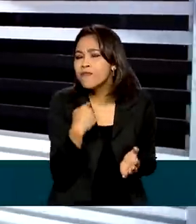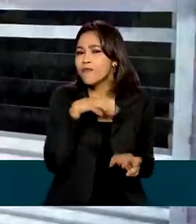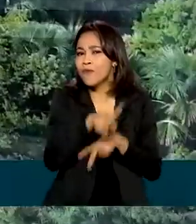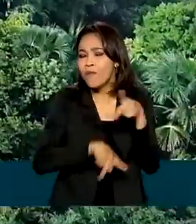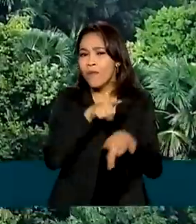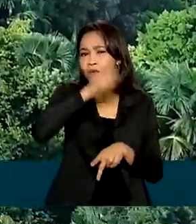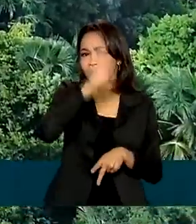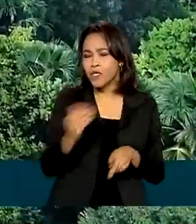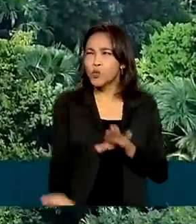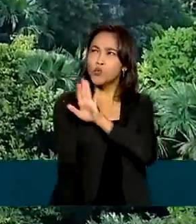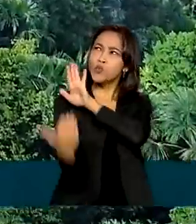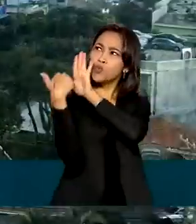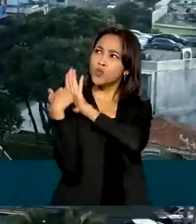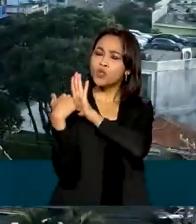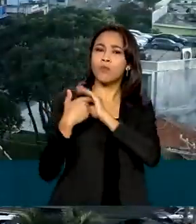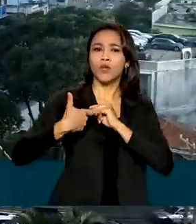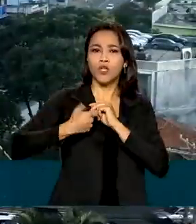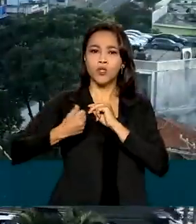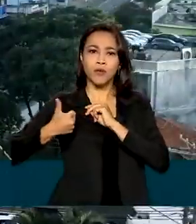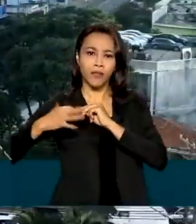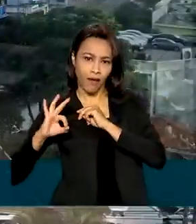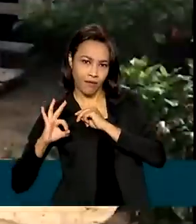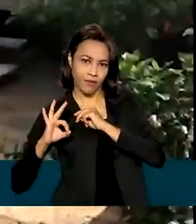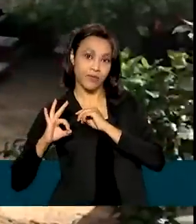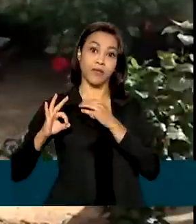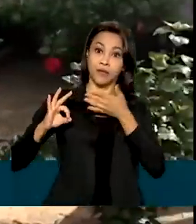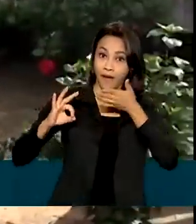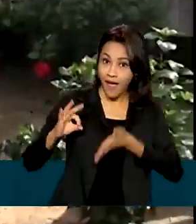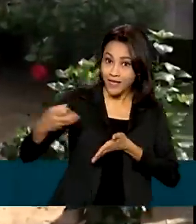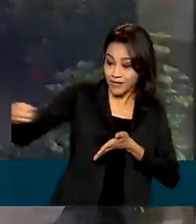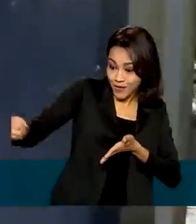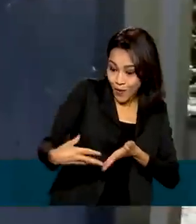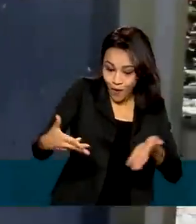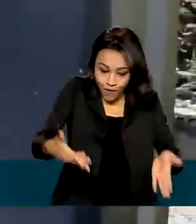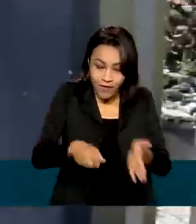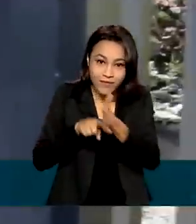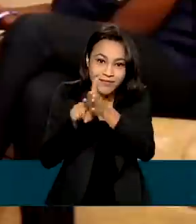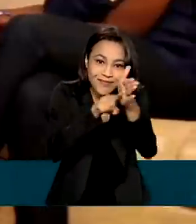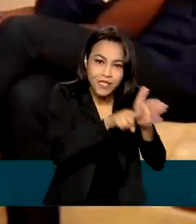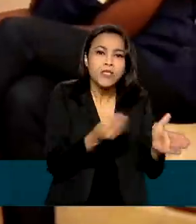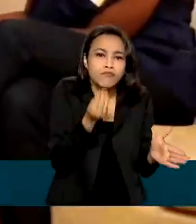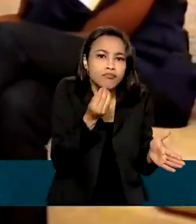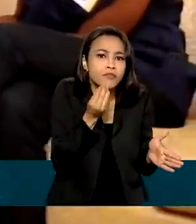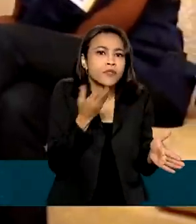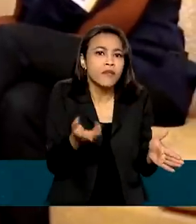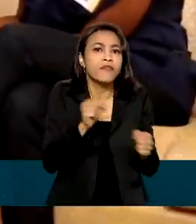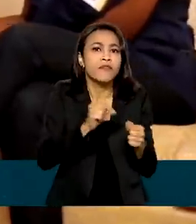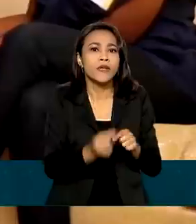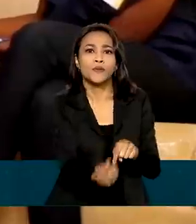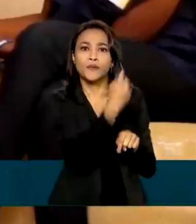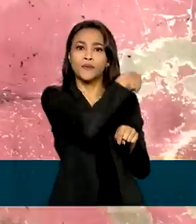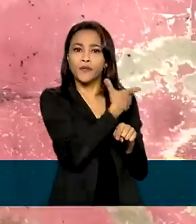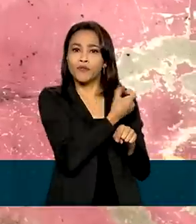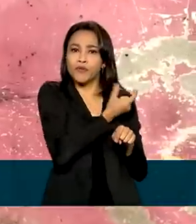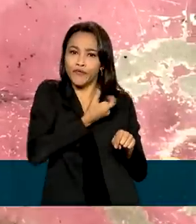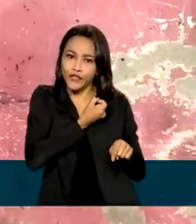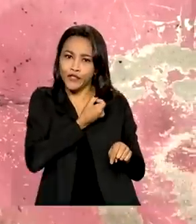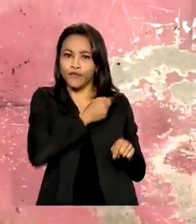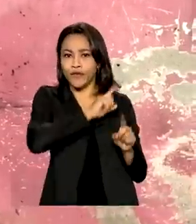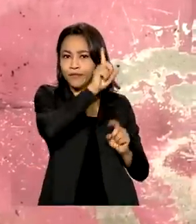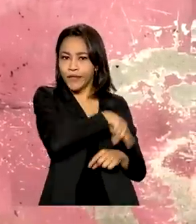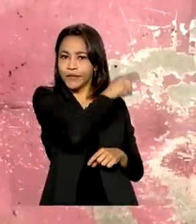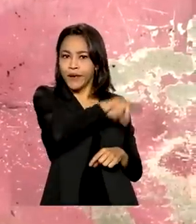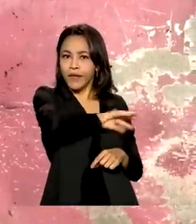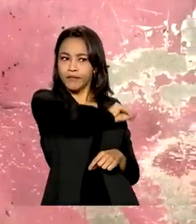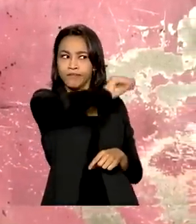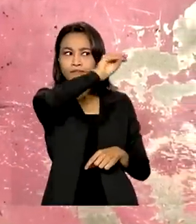último censo ocorreu em 2010. Esta nova edição, que deveria ter sido realizada em 2020, foi adiada